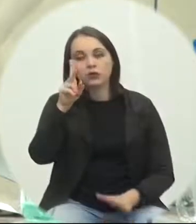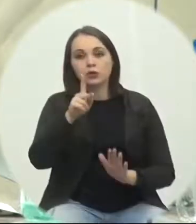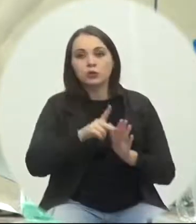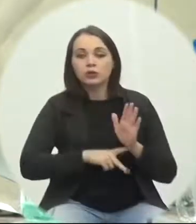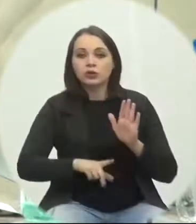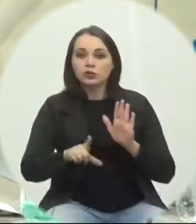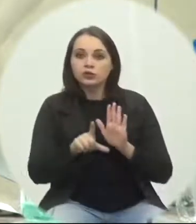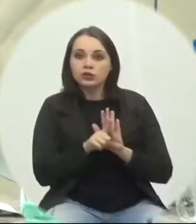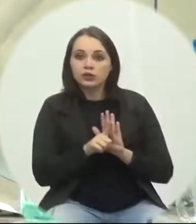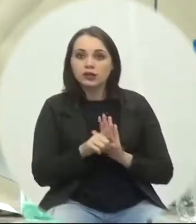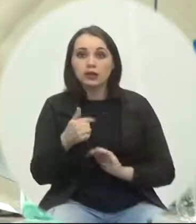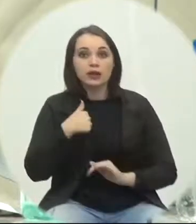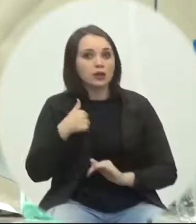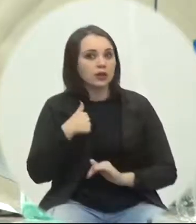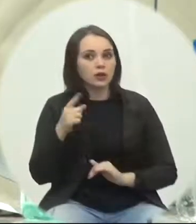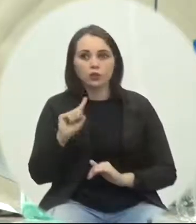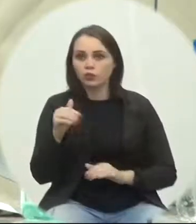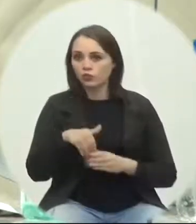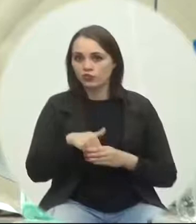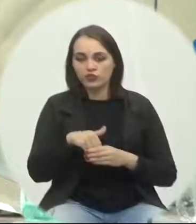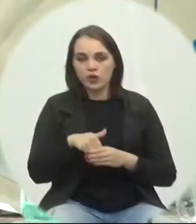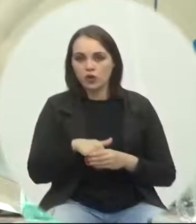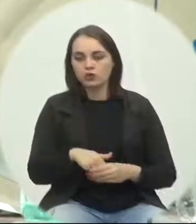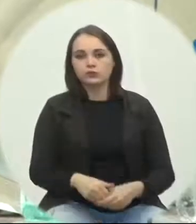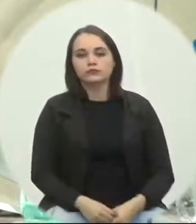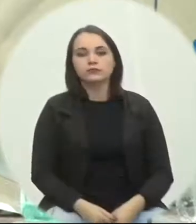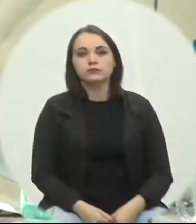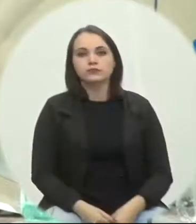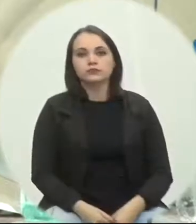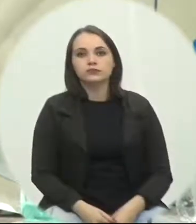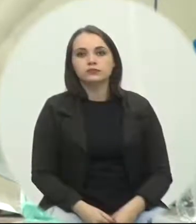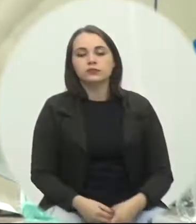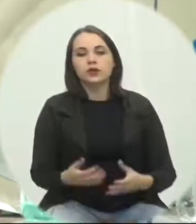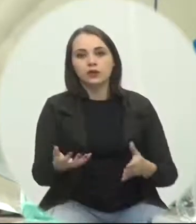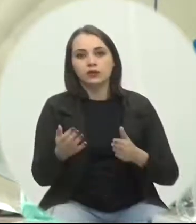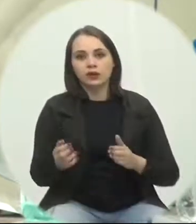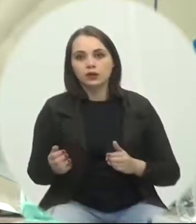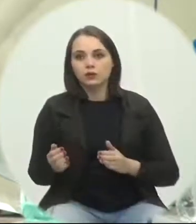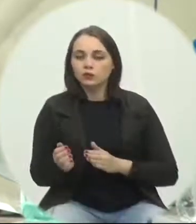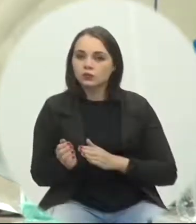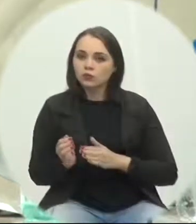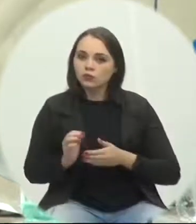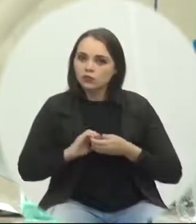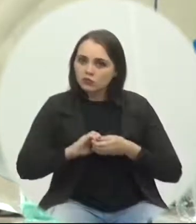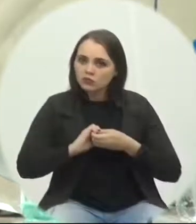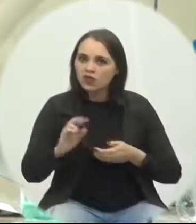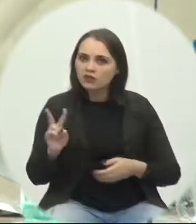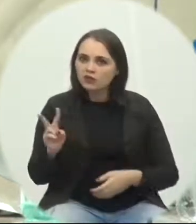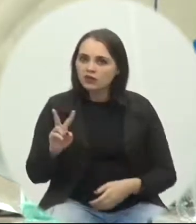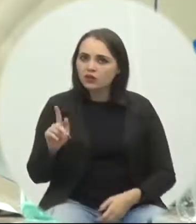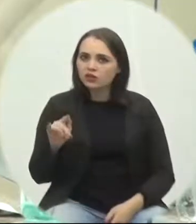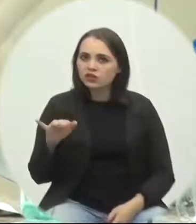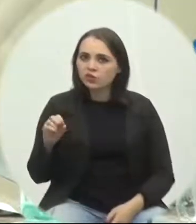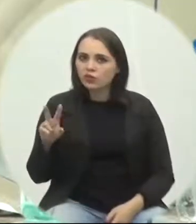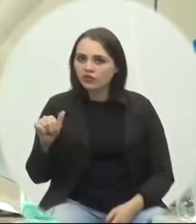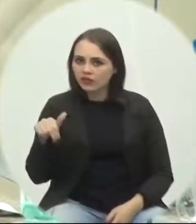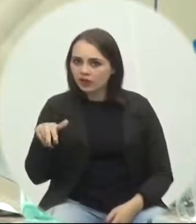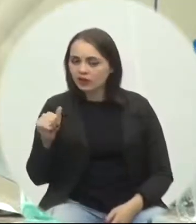o vereador presidente não vota. Por isso, quero cumprimentar a vereadora Giovanna Bondari, dar os parabéns a ela.